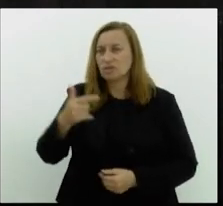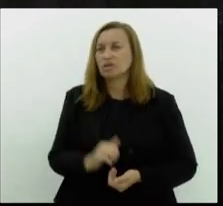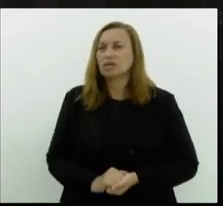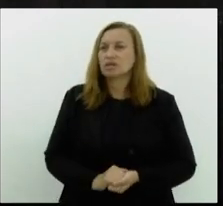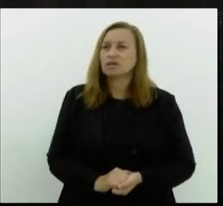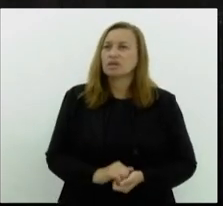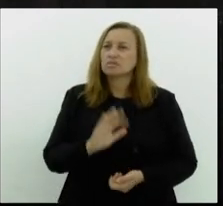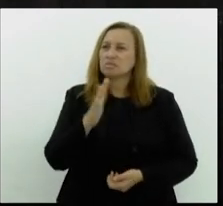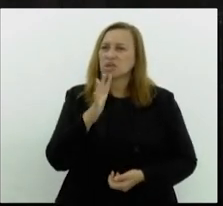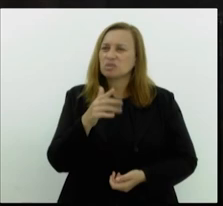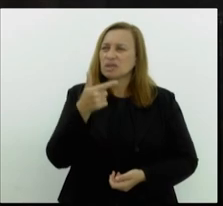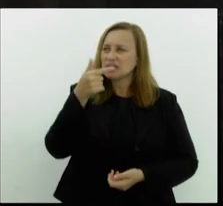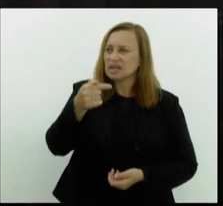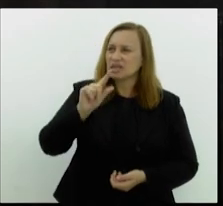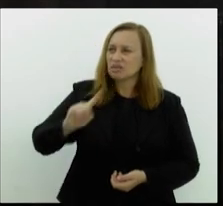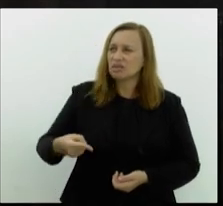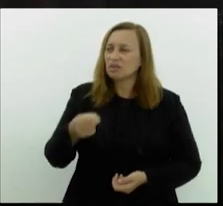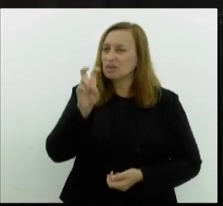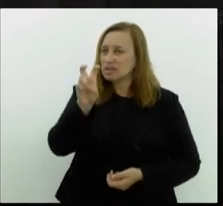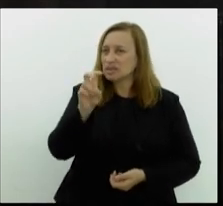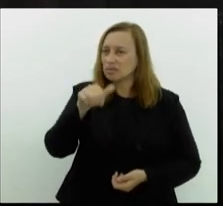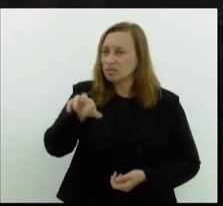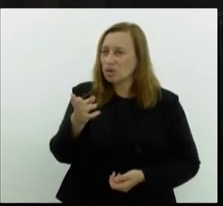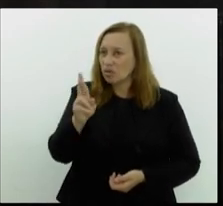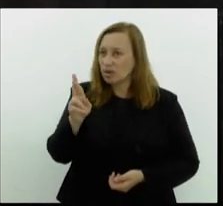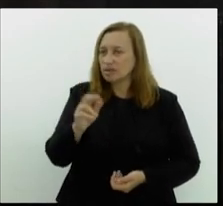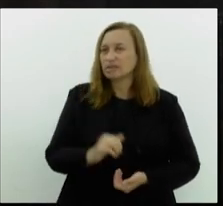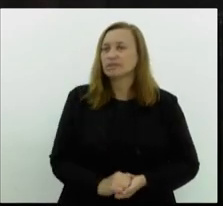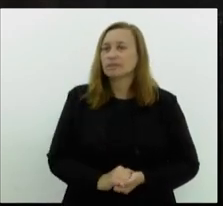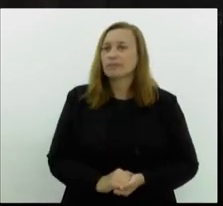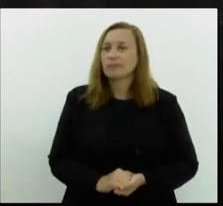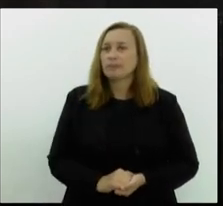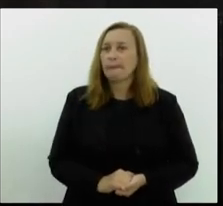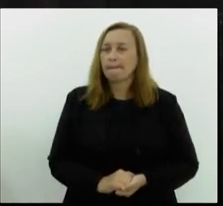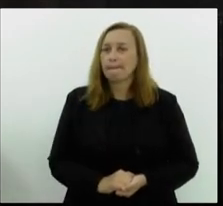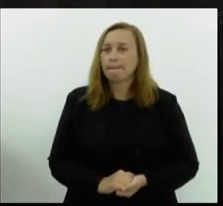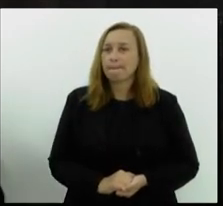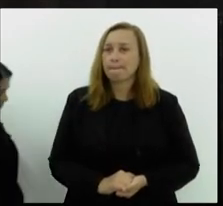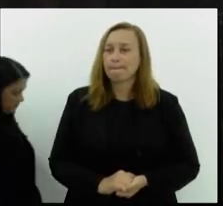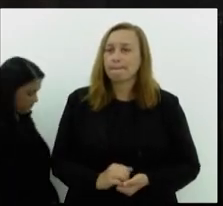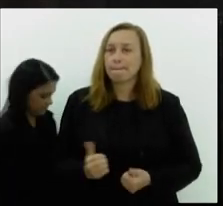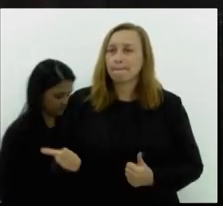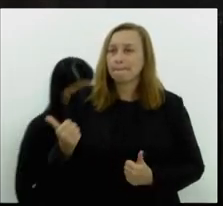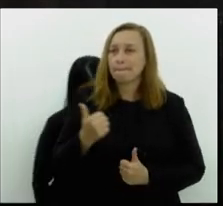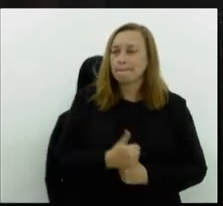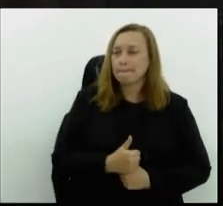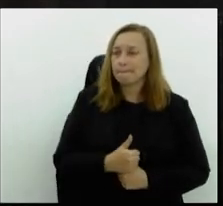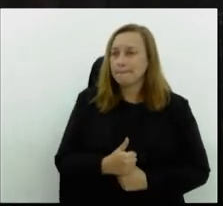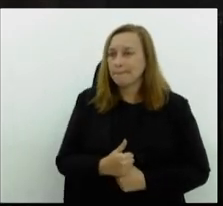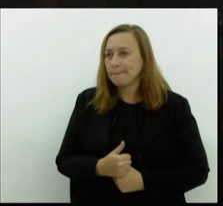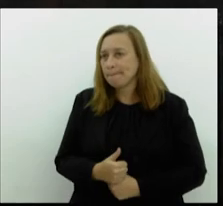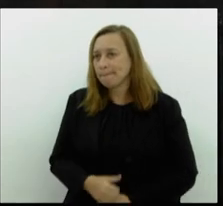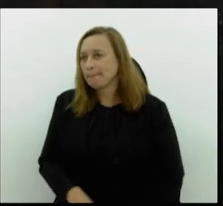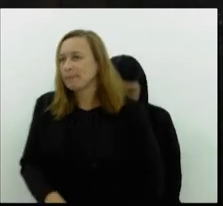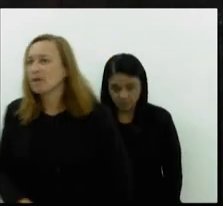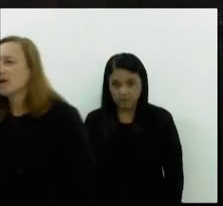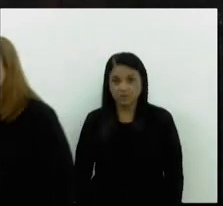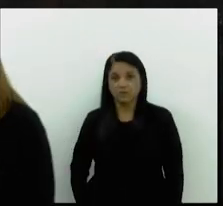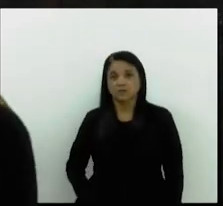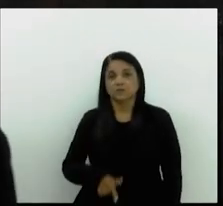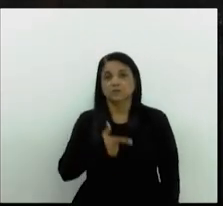patamar de 7,5 bilhões somente no ano de 2023.